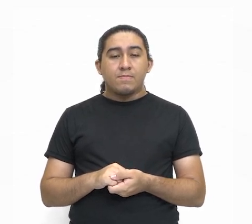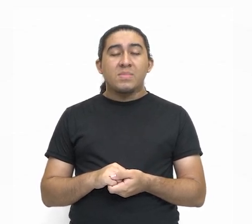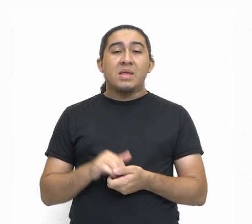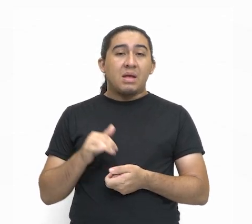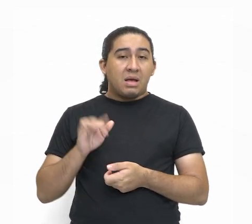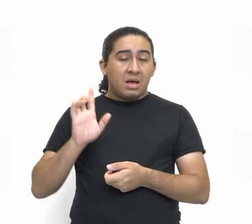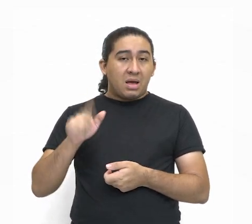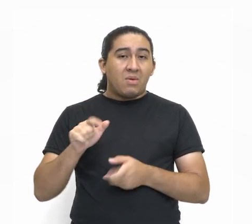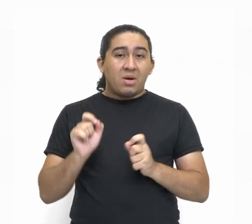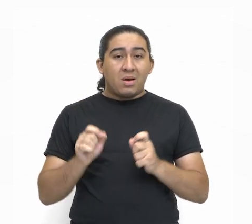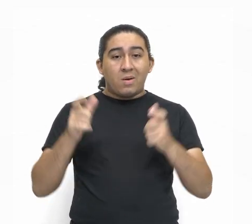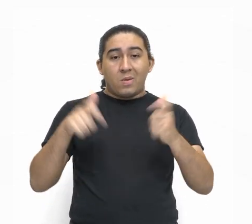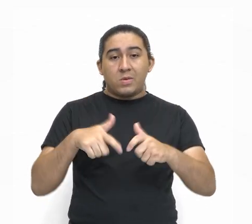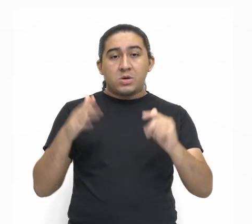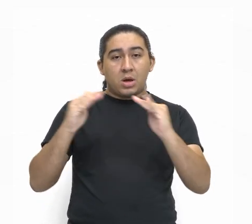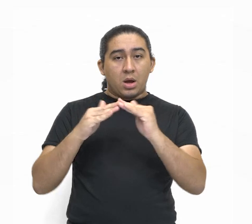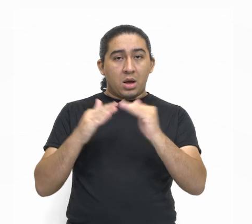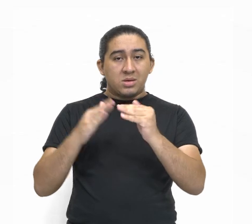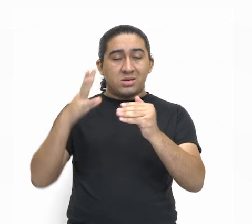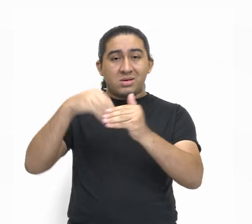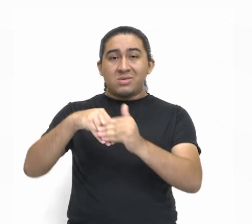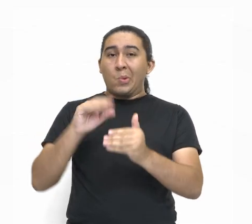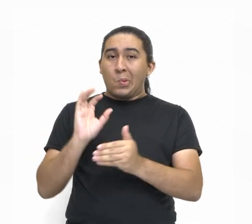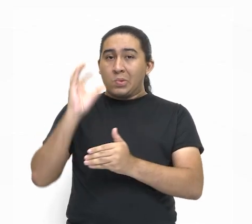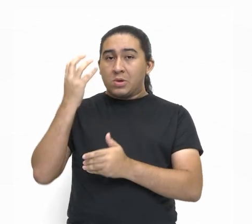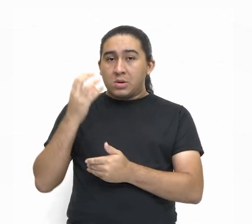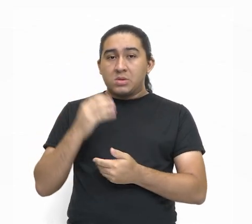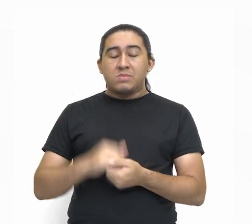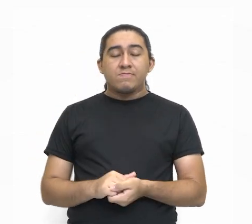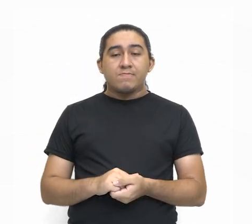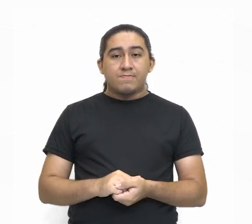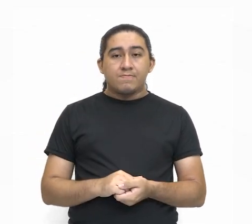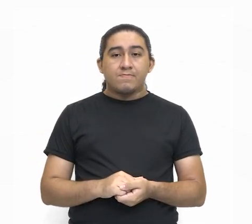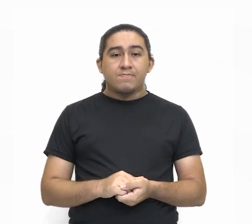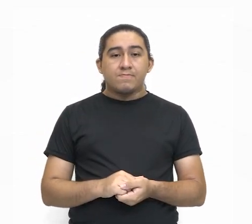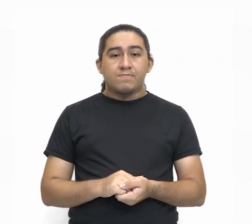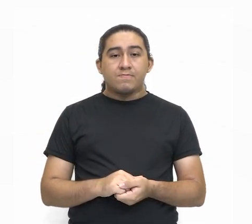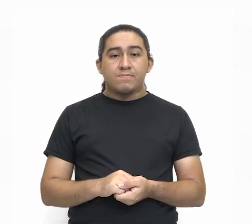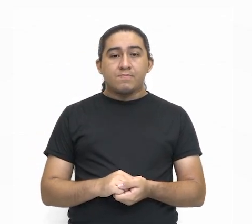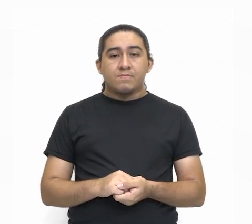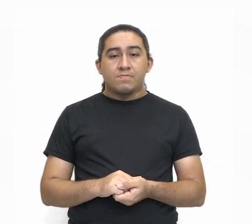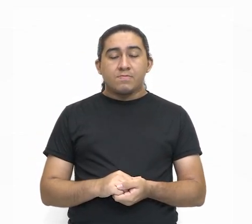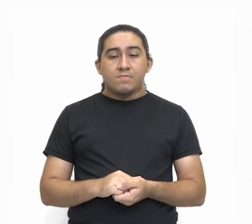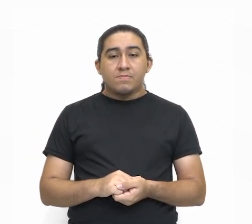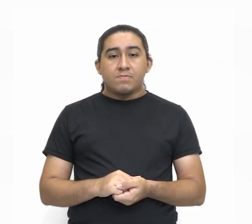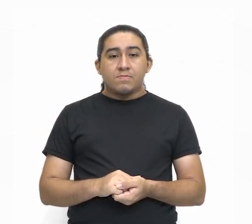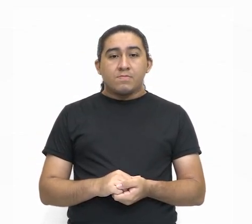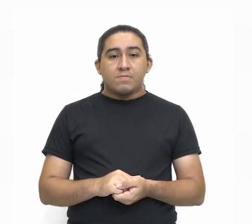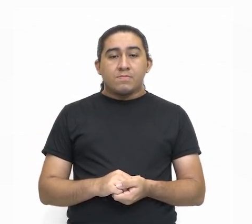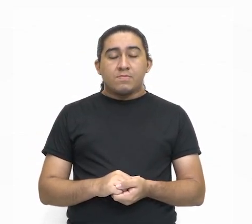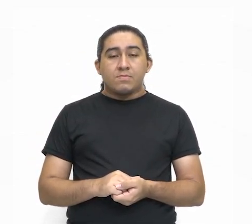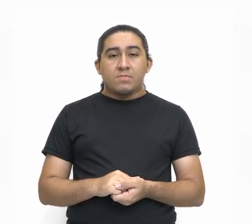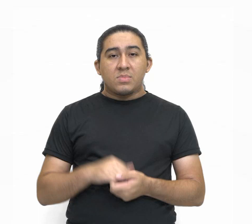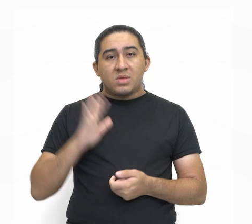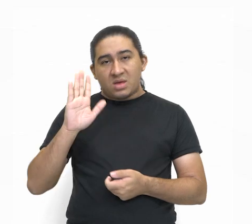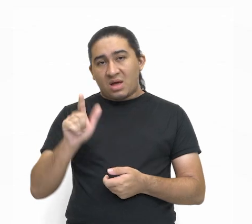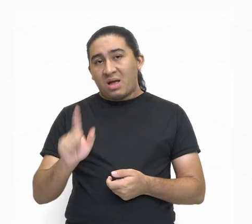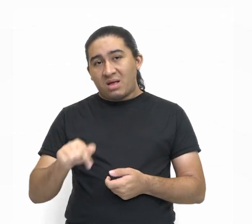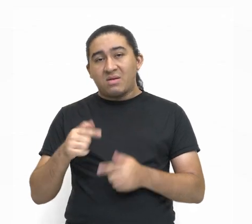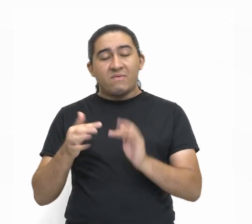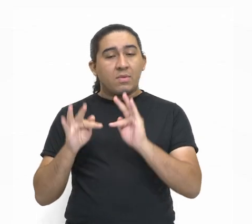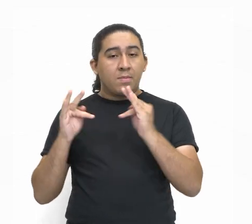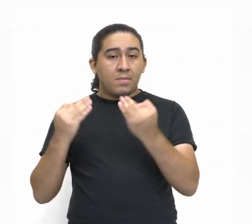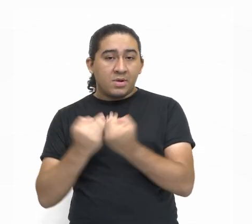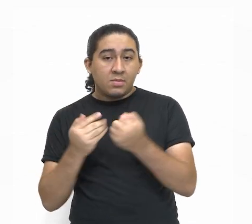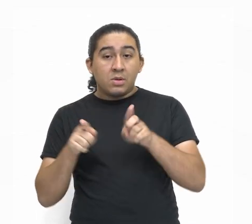dentro de casa, né? É dentro da sua própria casa, por um parente, muitas vezes. E o direito